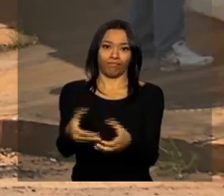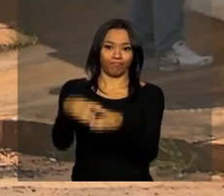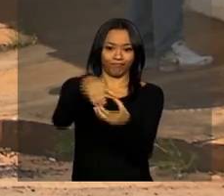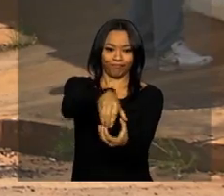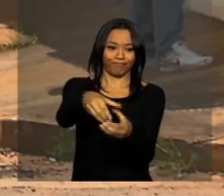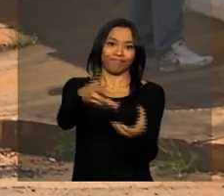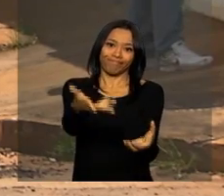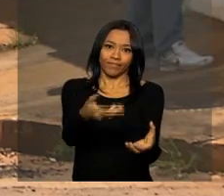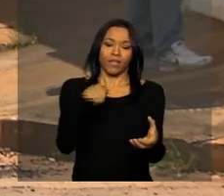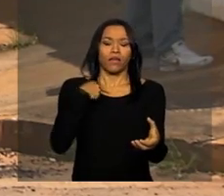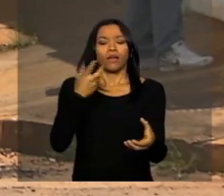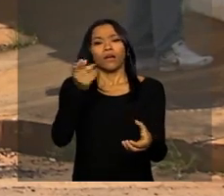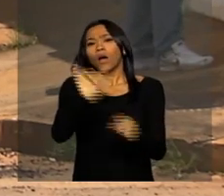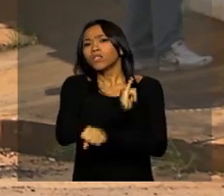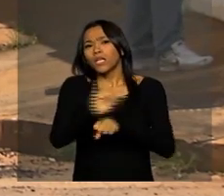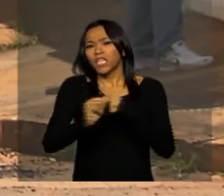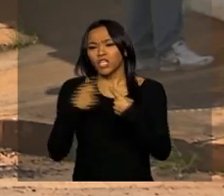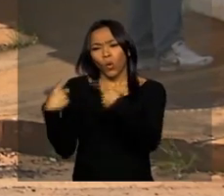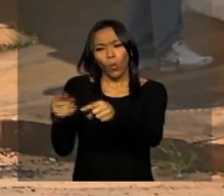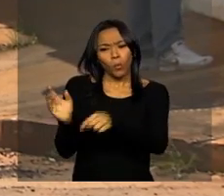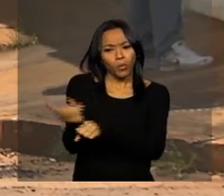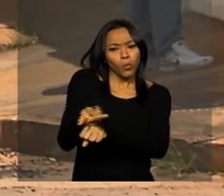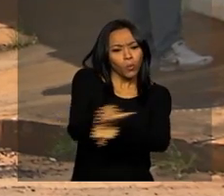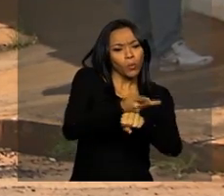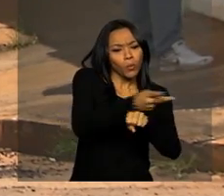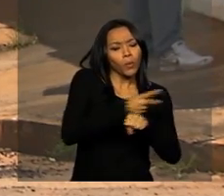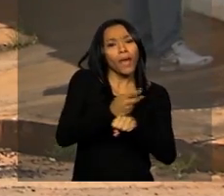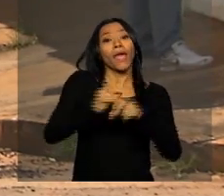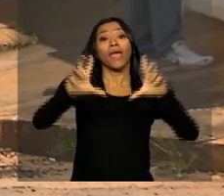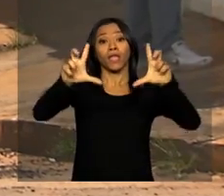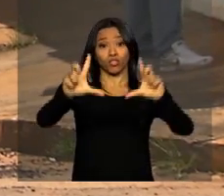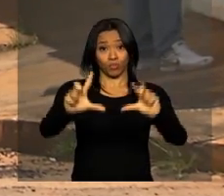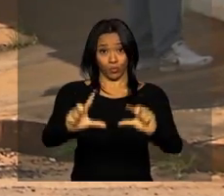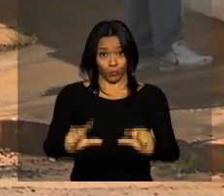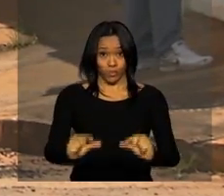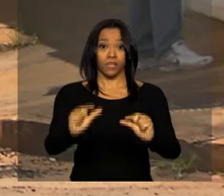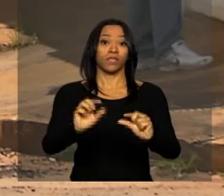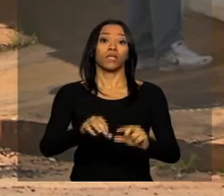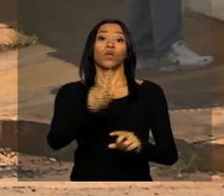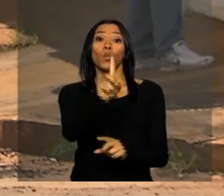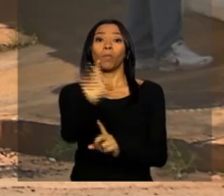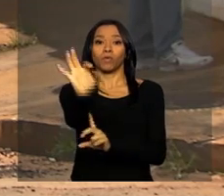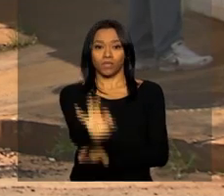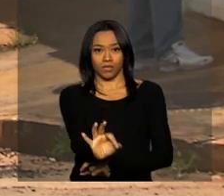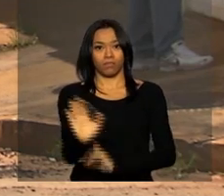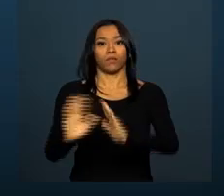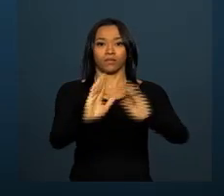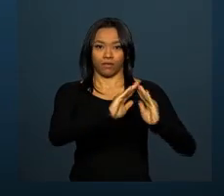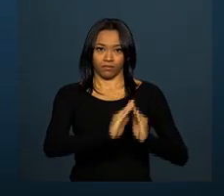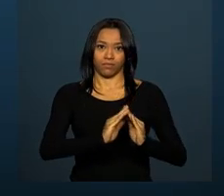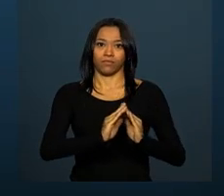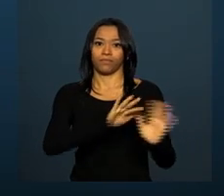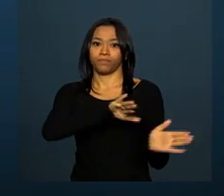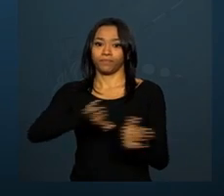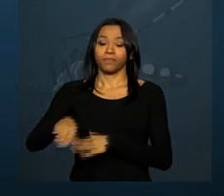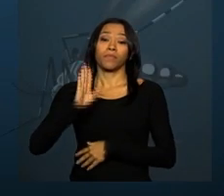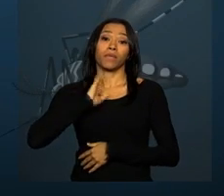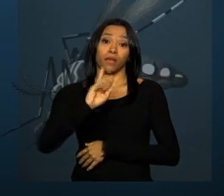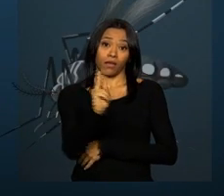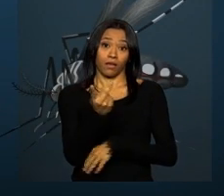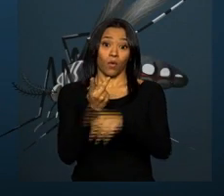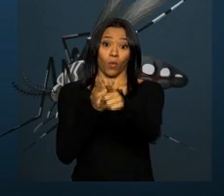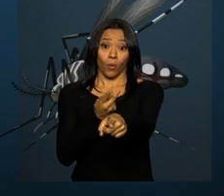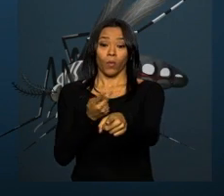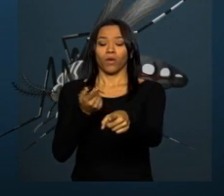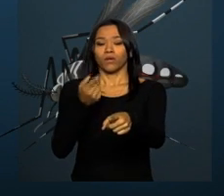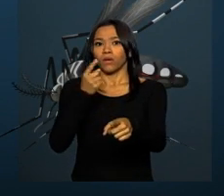combate, o objetivo é reduzir esse índice de infestação para menos de 1% dos imóveis. Minas Gerais foi o estado